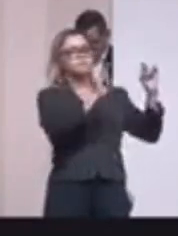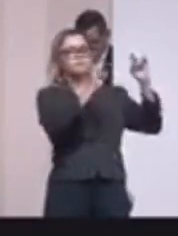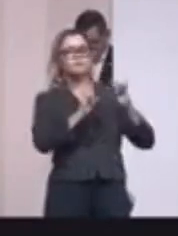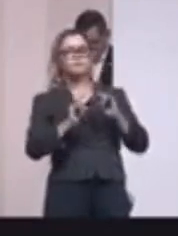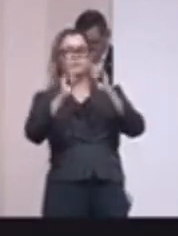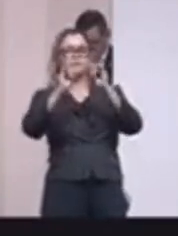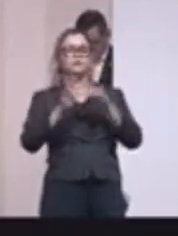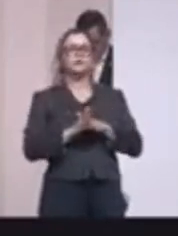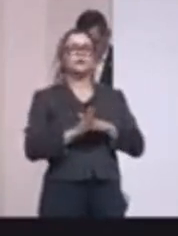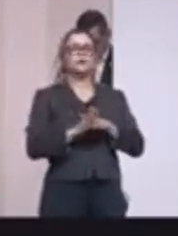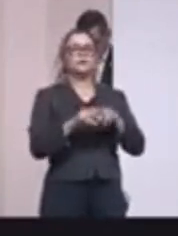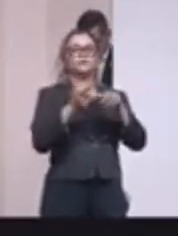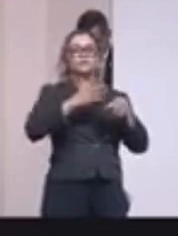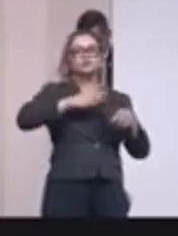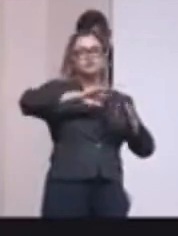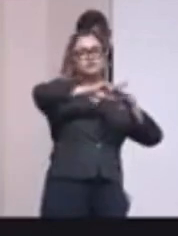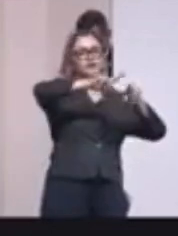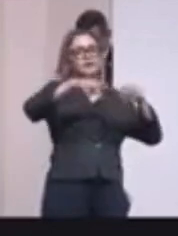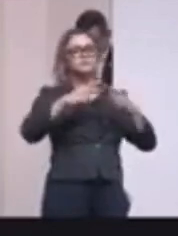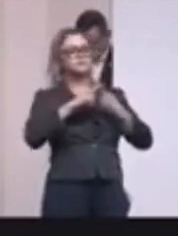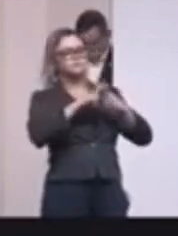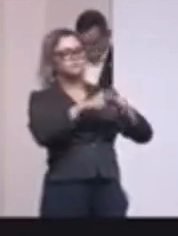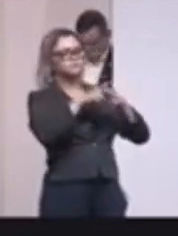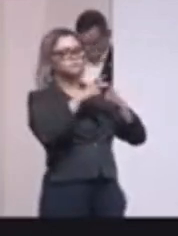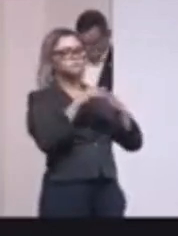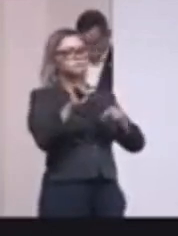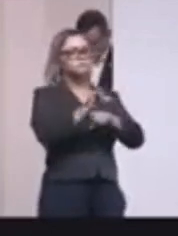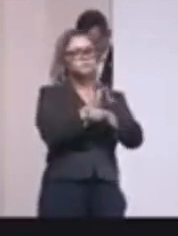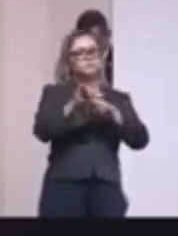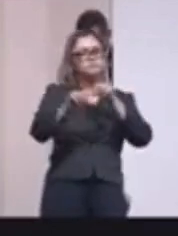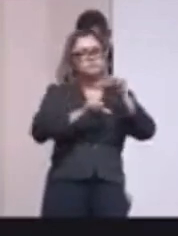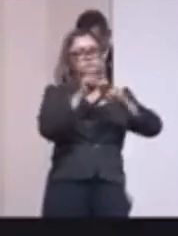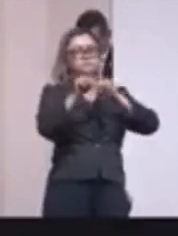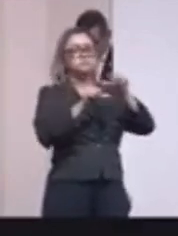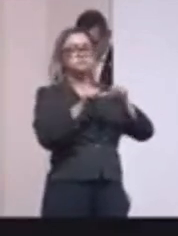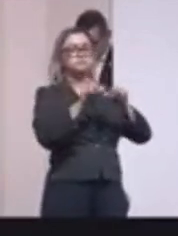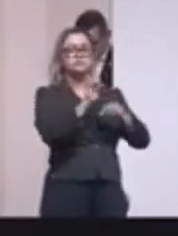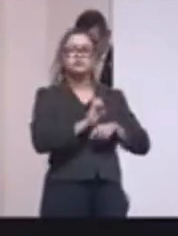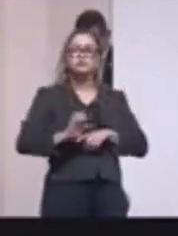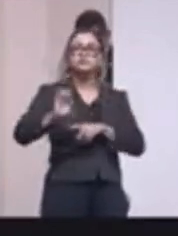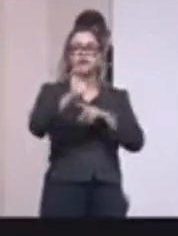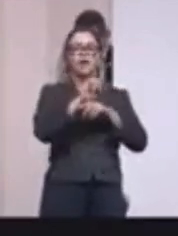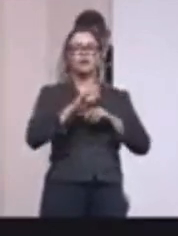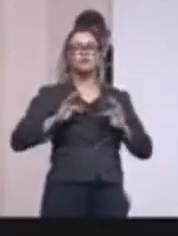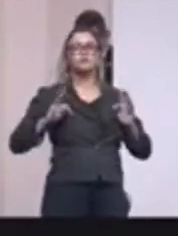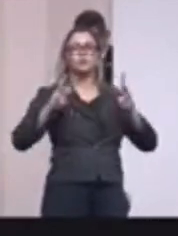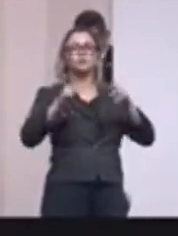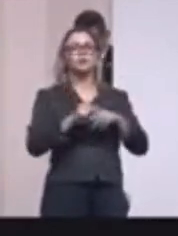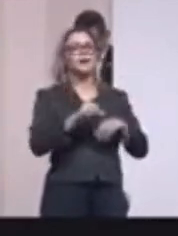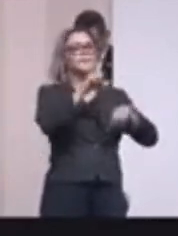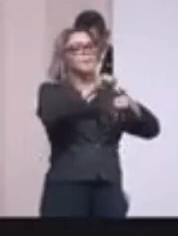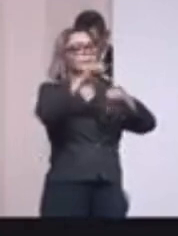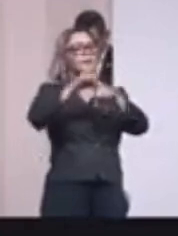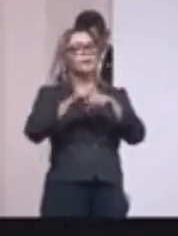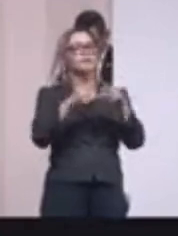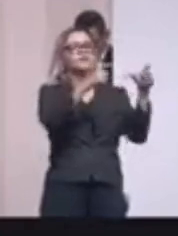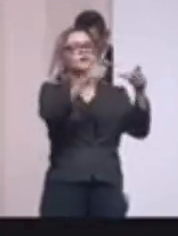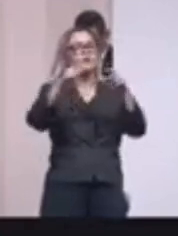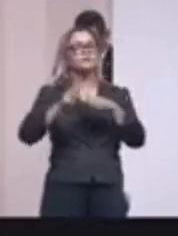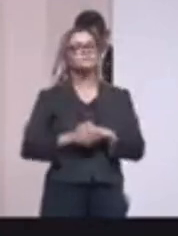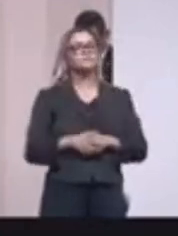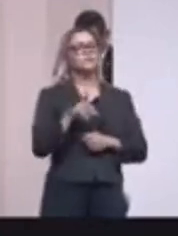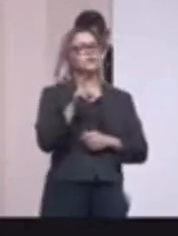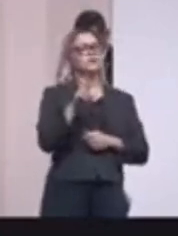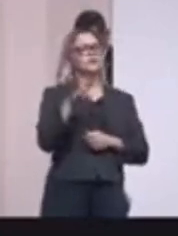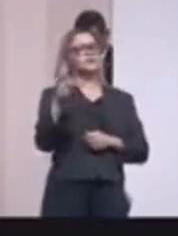nas suas diversas formas recuperadas no nosso Estado inteiro. Então em várias localidades. Outro dia o